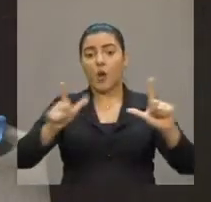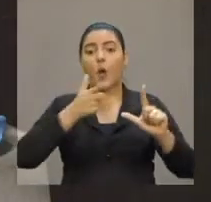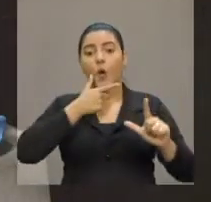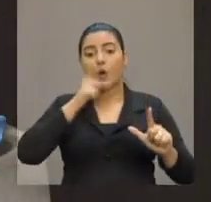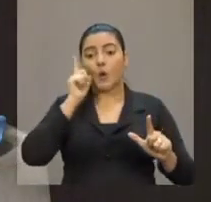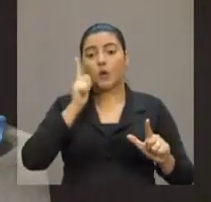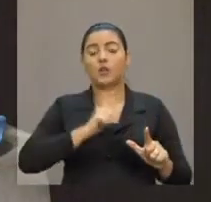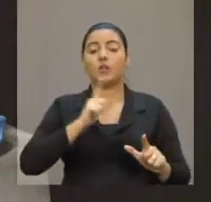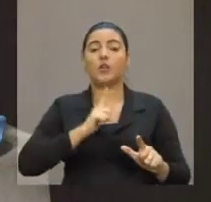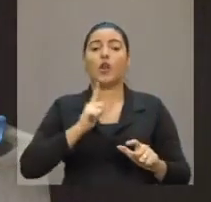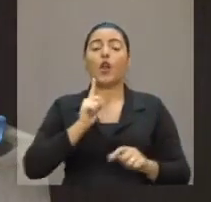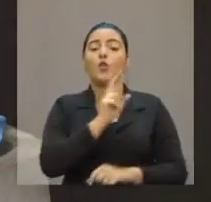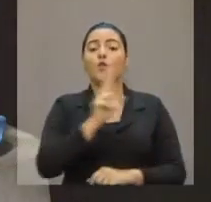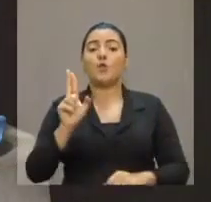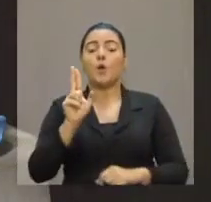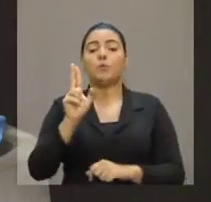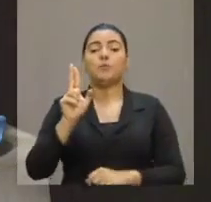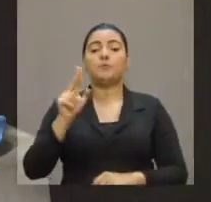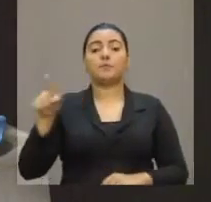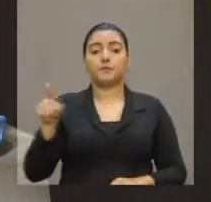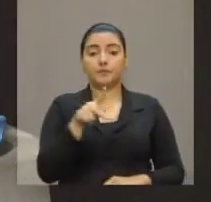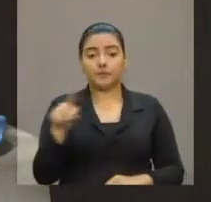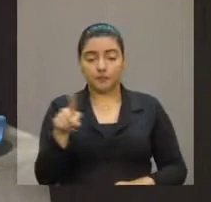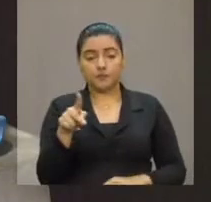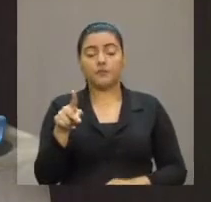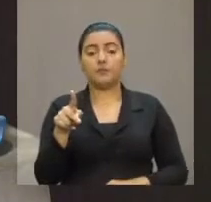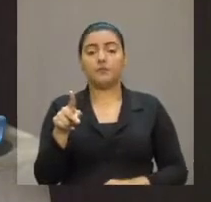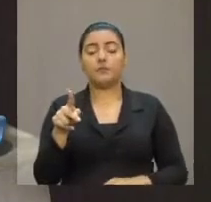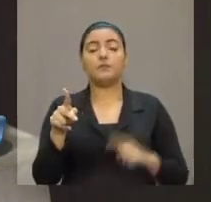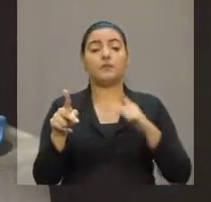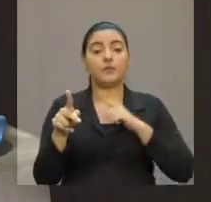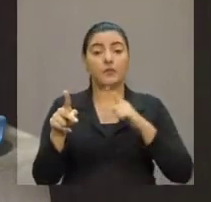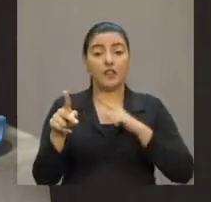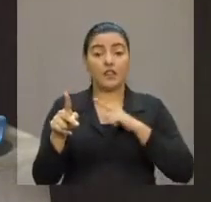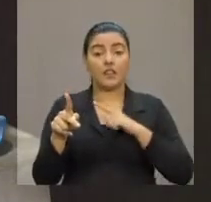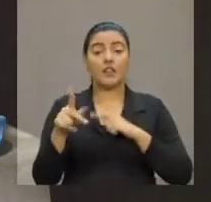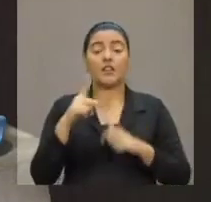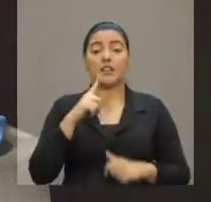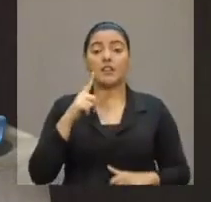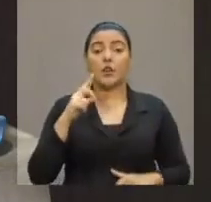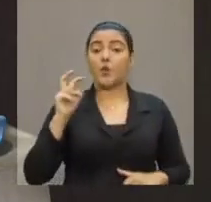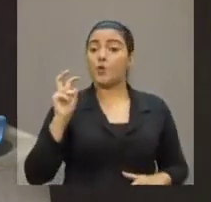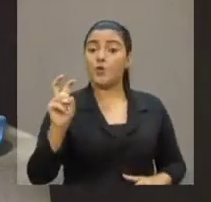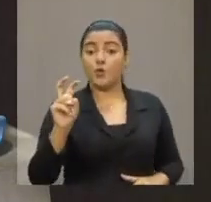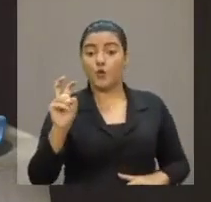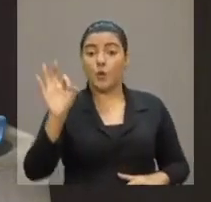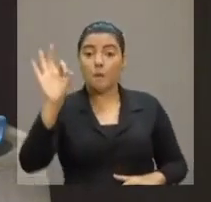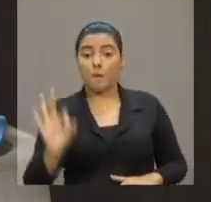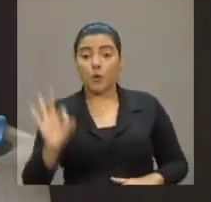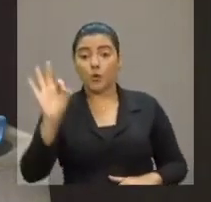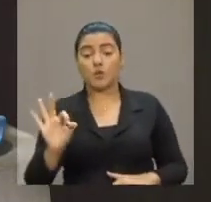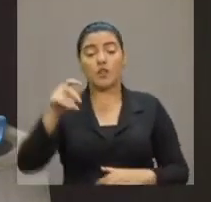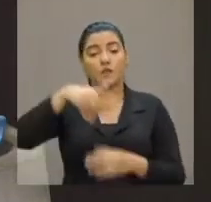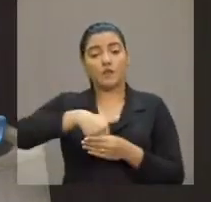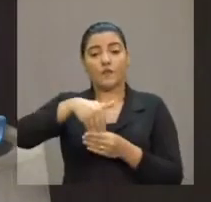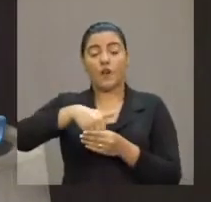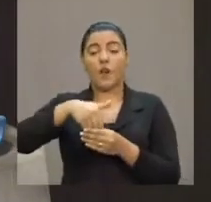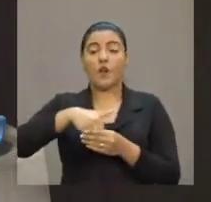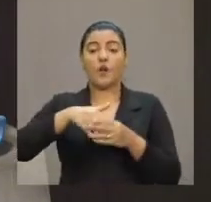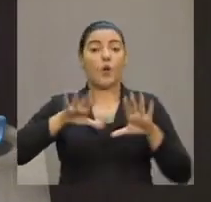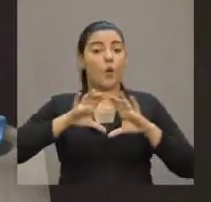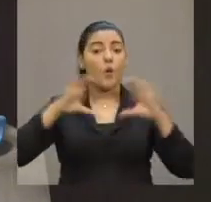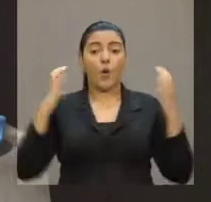de ontem, traz a nomeação do professor que teve apenas 5% dos votos da